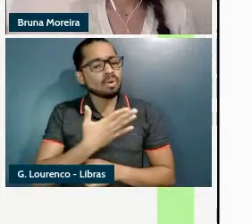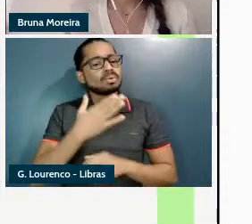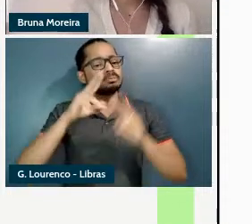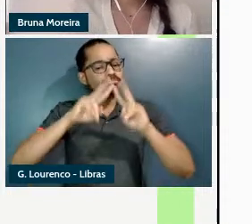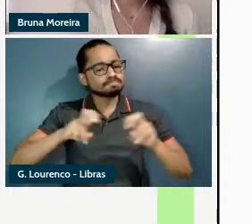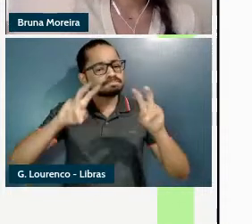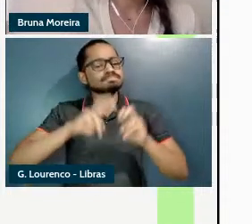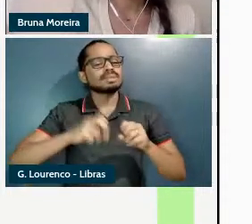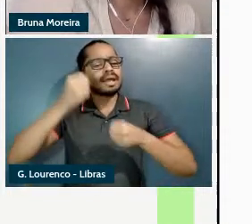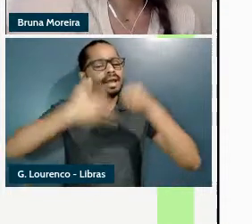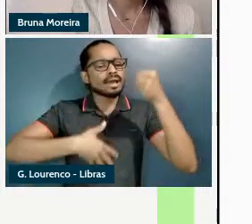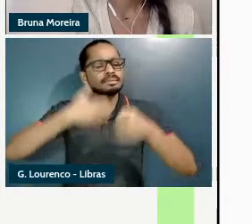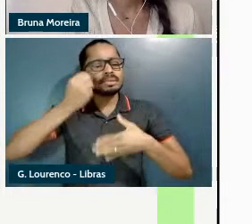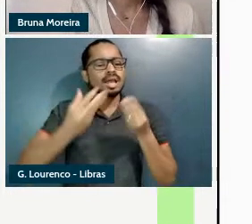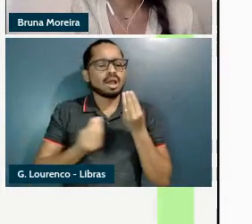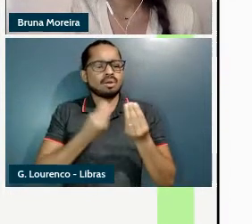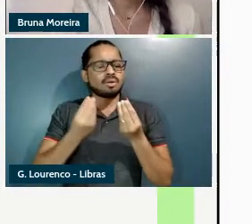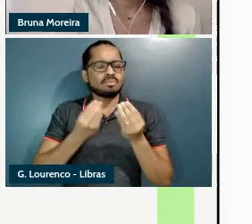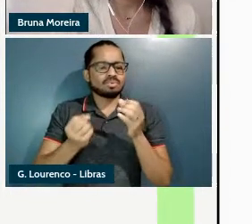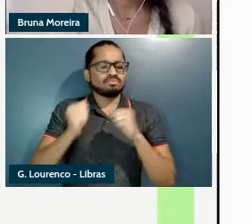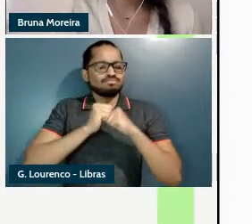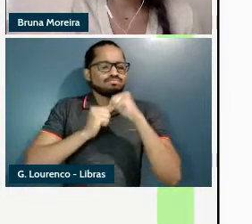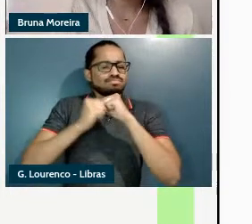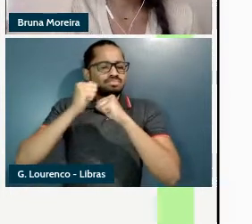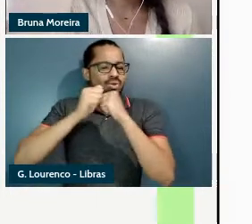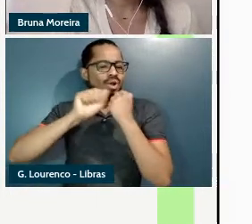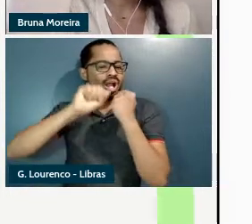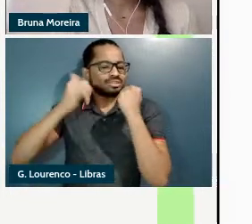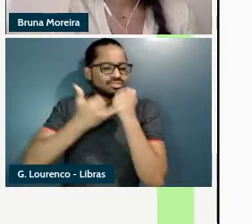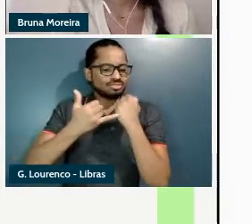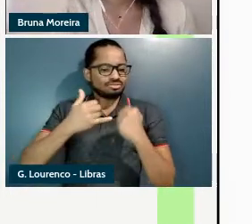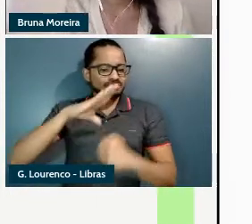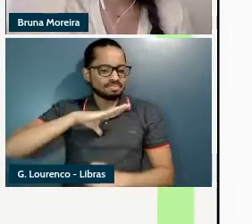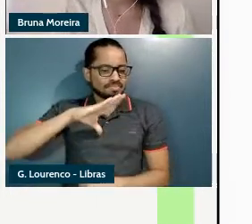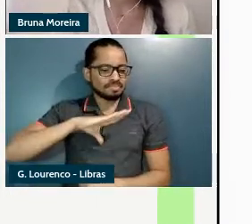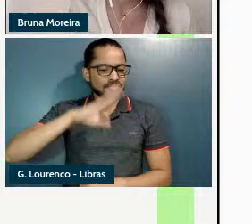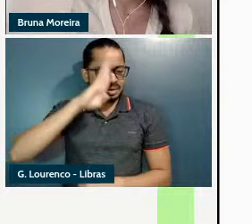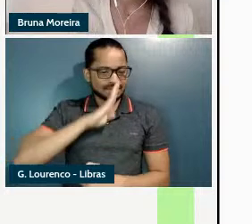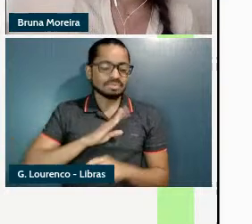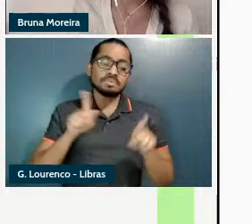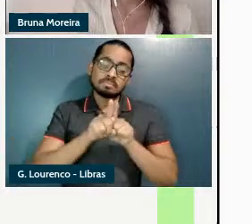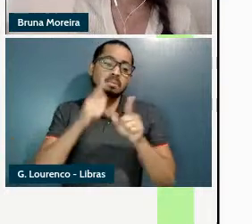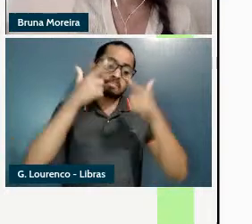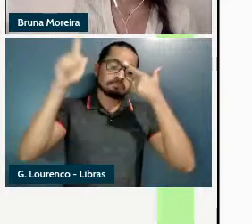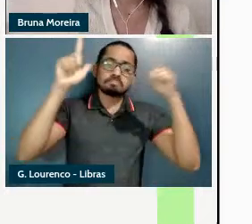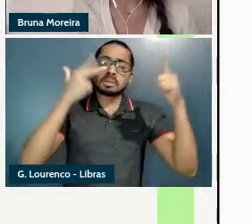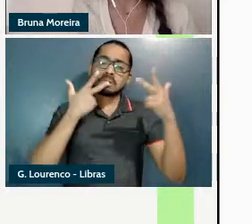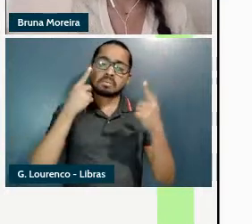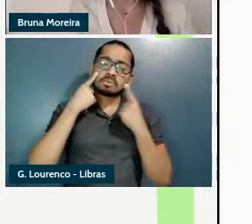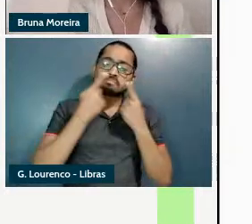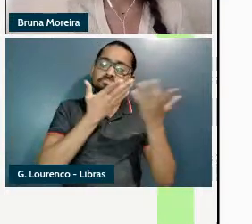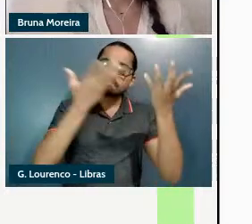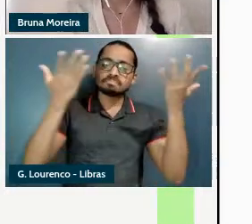potencialmente em outras línguas aqui são as minhas referências e eu agradeço obrigada